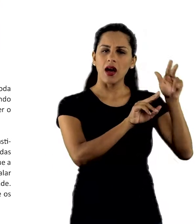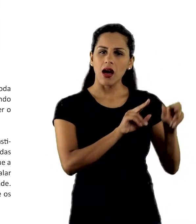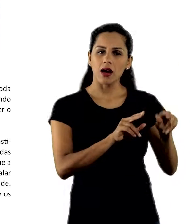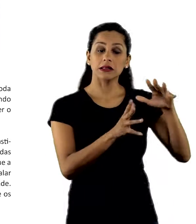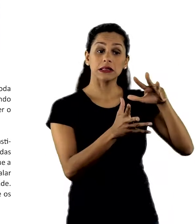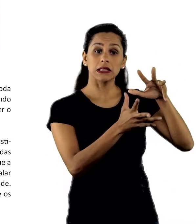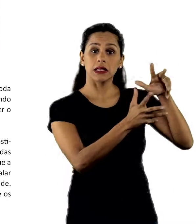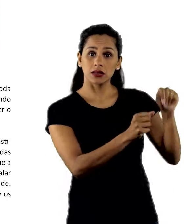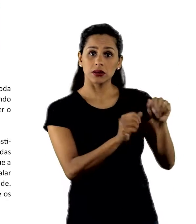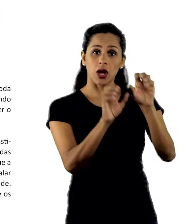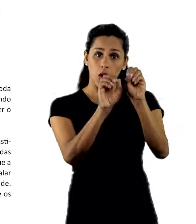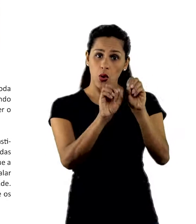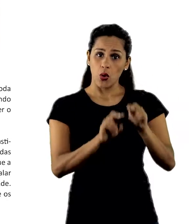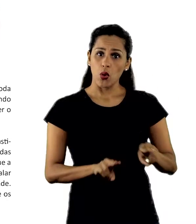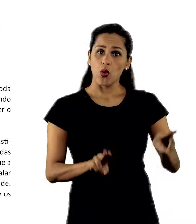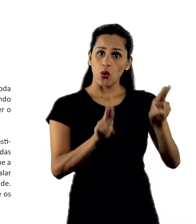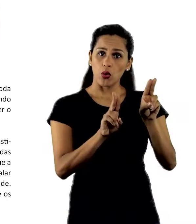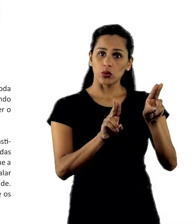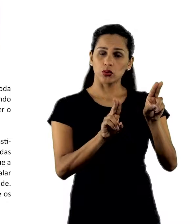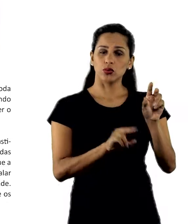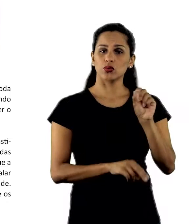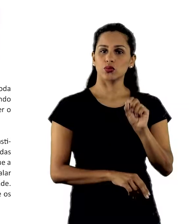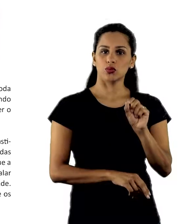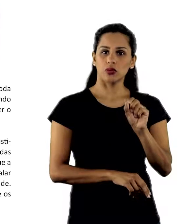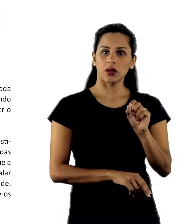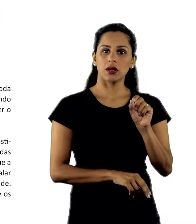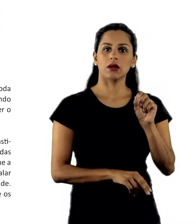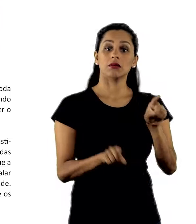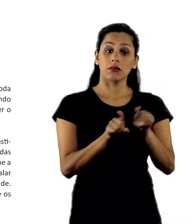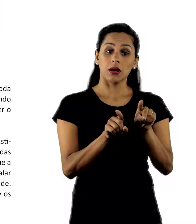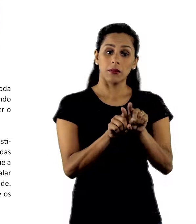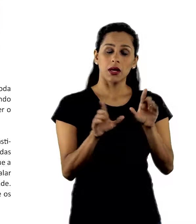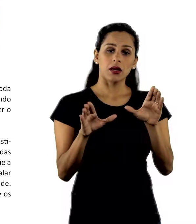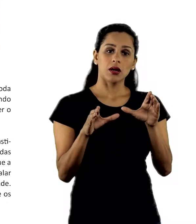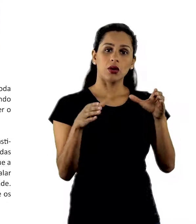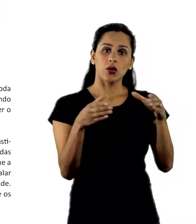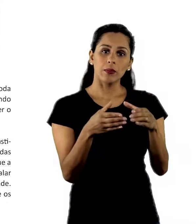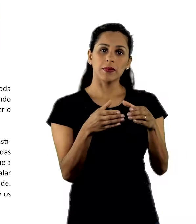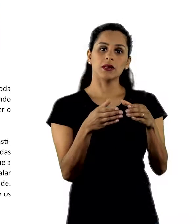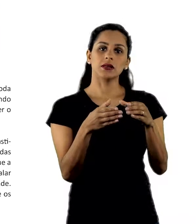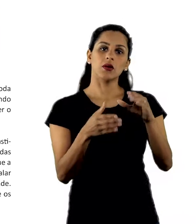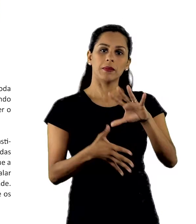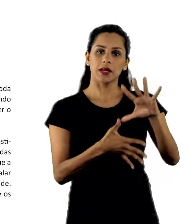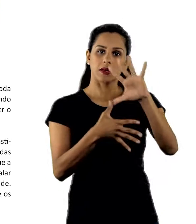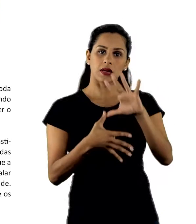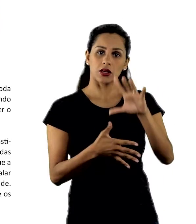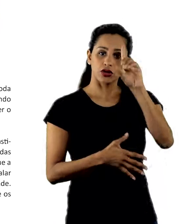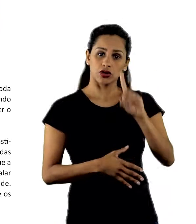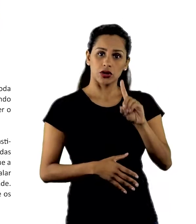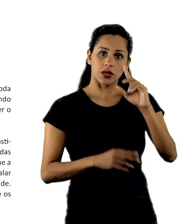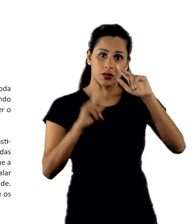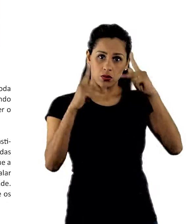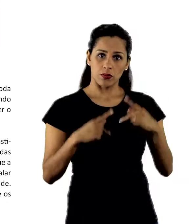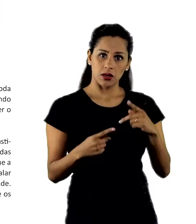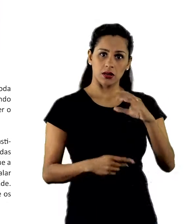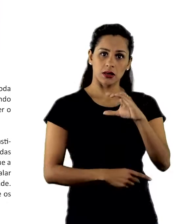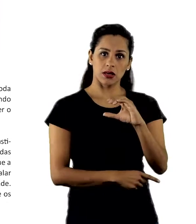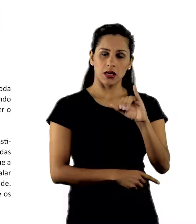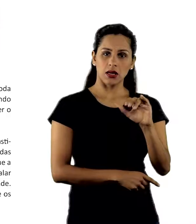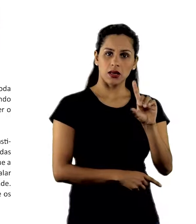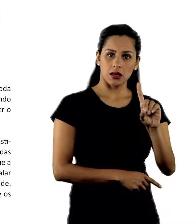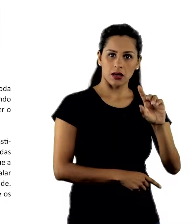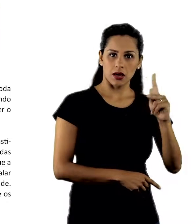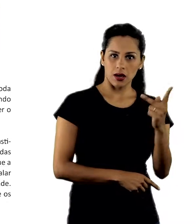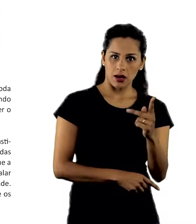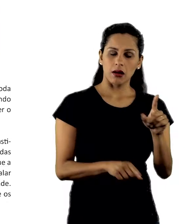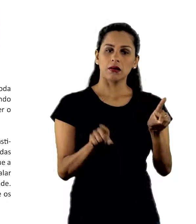internacionais da Organização das Nações Unidas, ONU, e da Comissão Interamericana de Direitos Humanos, CIDH, da